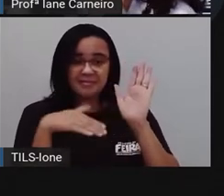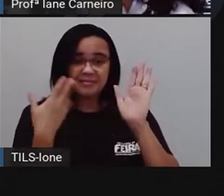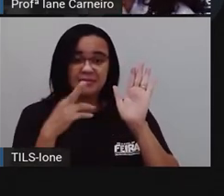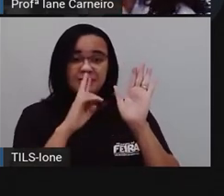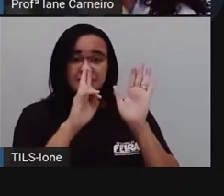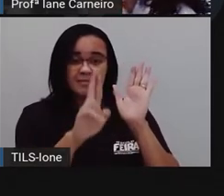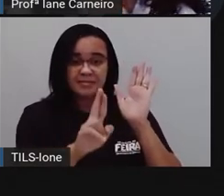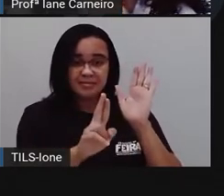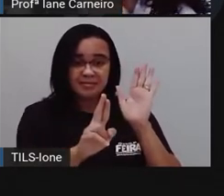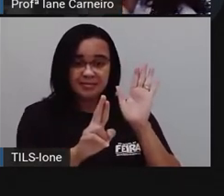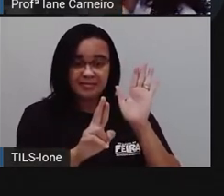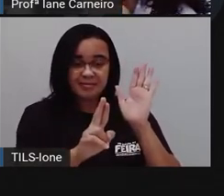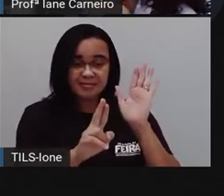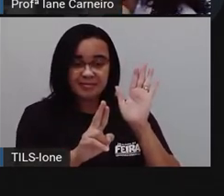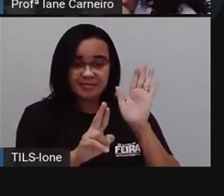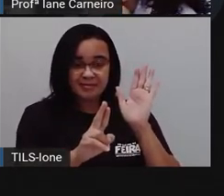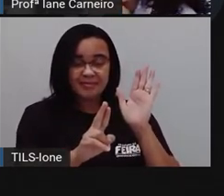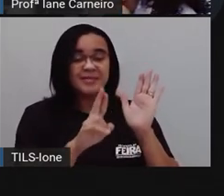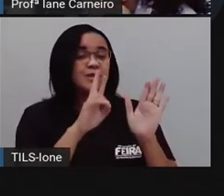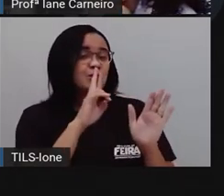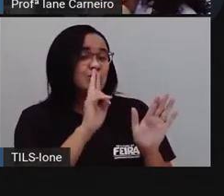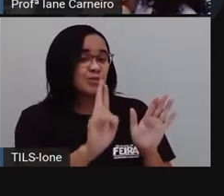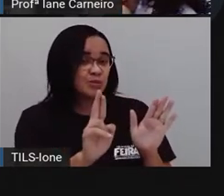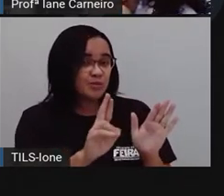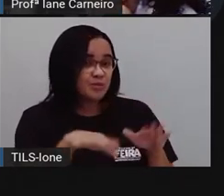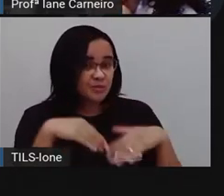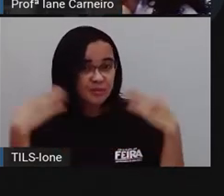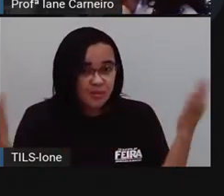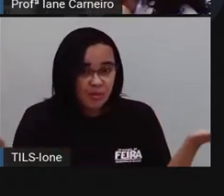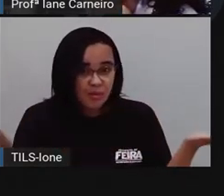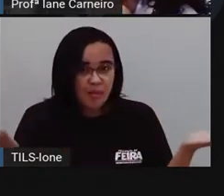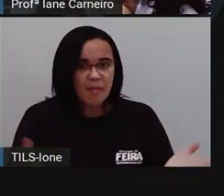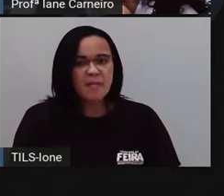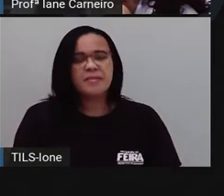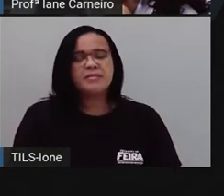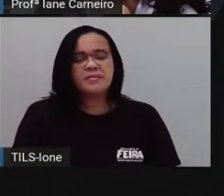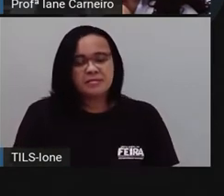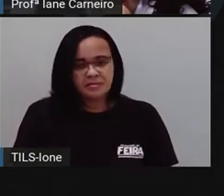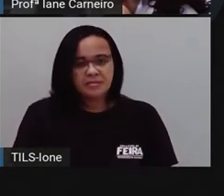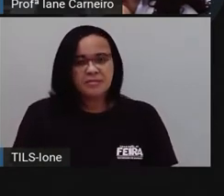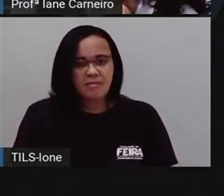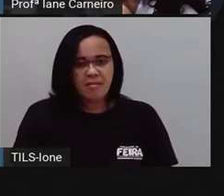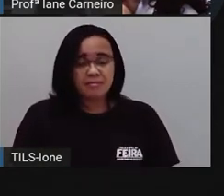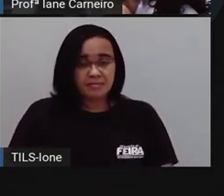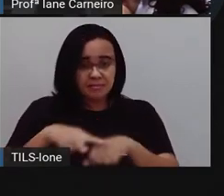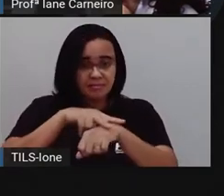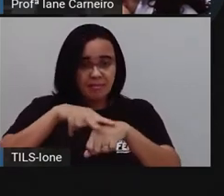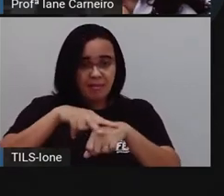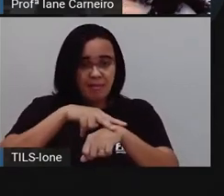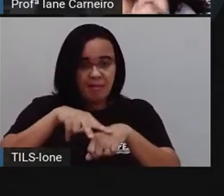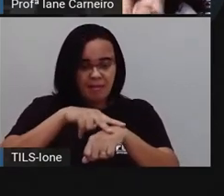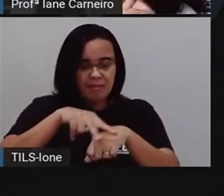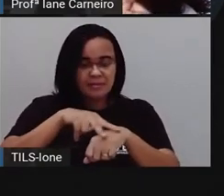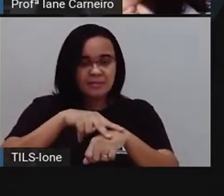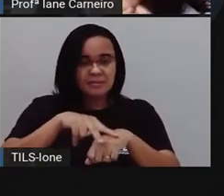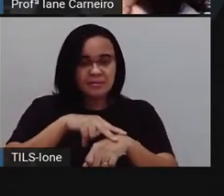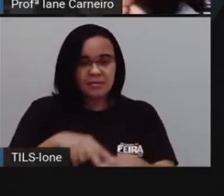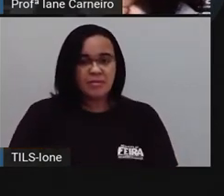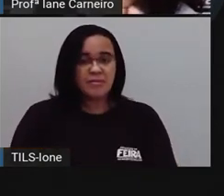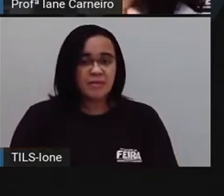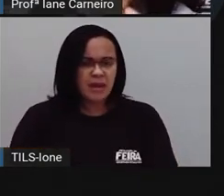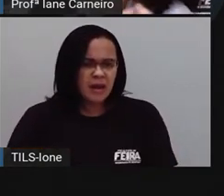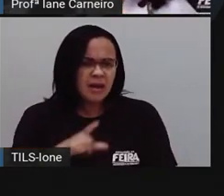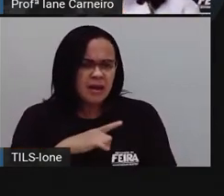Então vai colocar a resposta aqui. Você já sabe qual é a resposta? Vou botar de verde a resposta. Quem tem mais